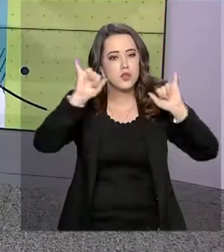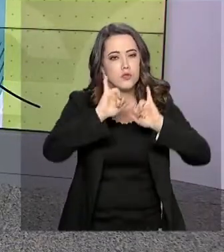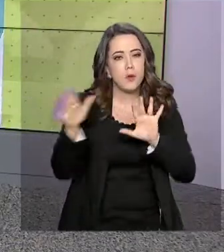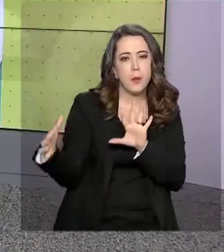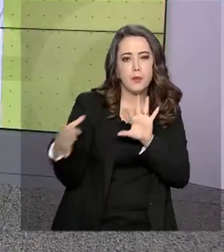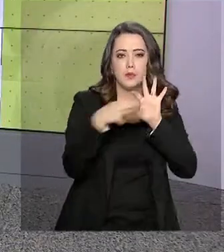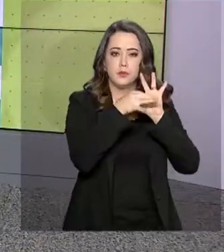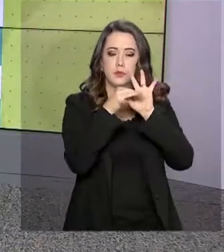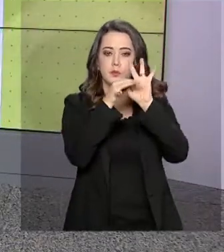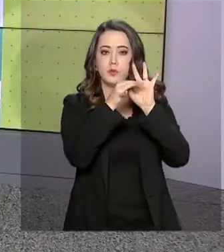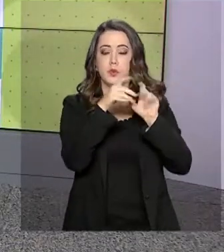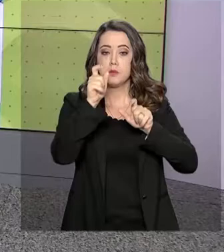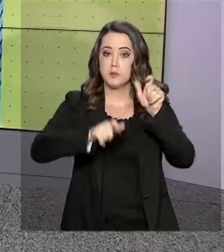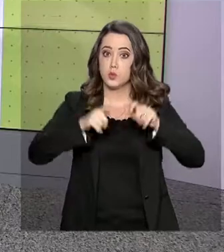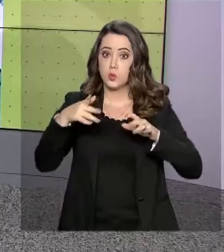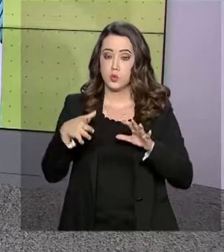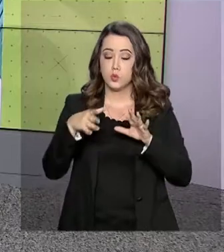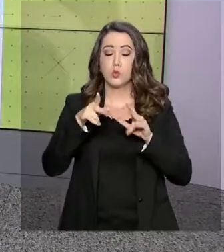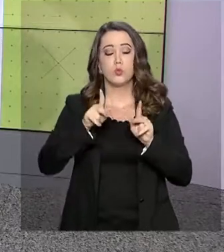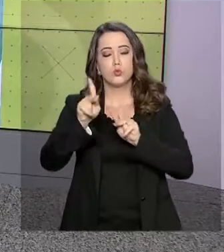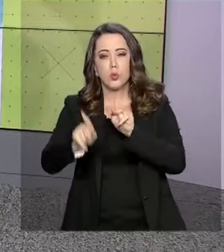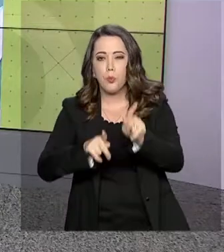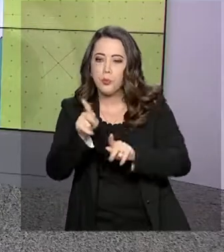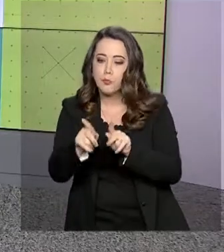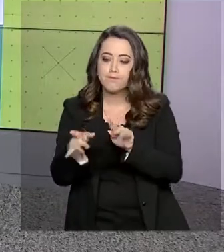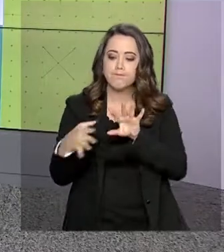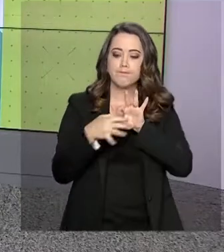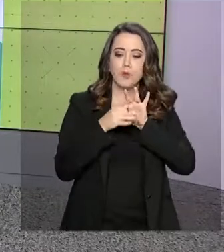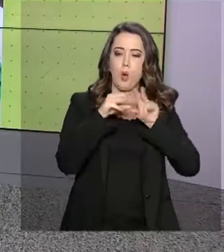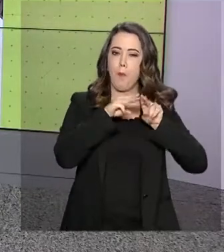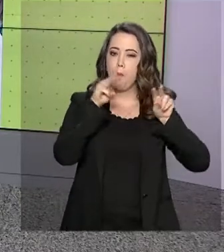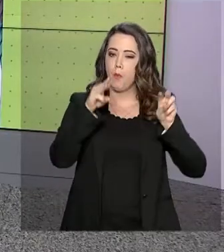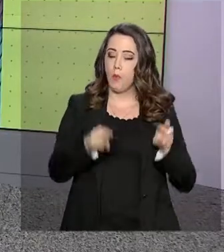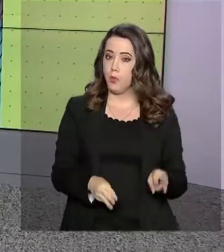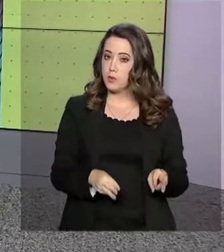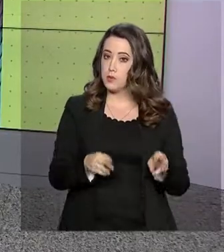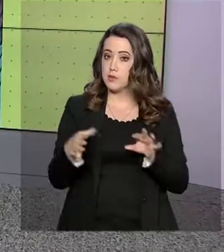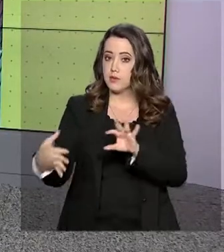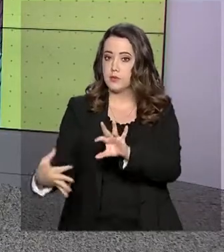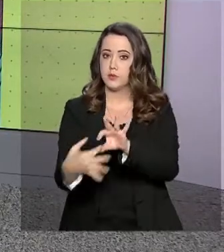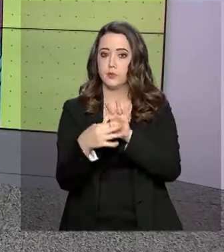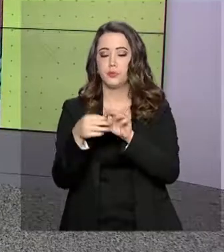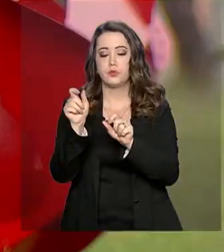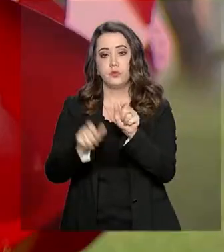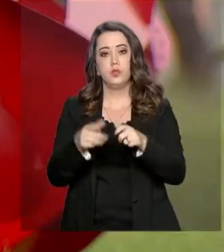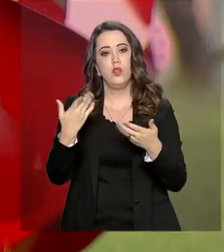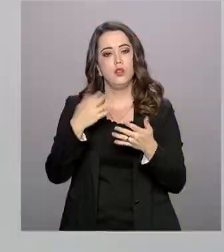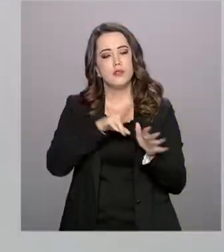espaços do público, está sendo realizada em todo o país a Semana Nacional de Museus.